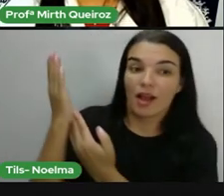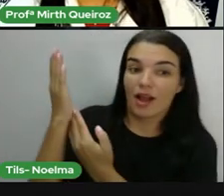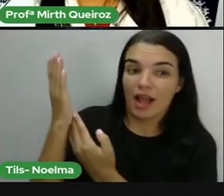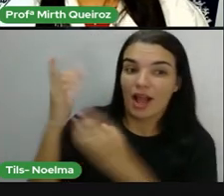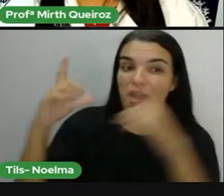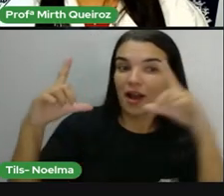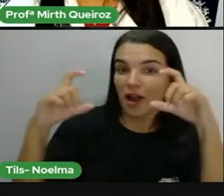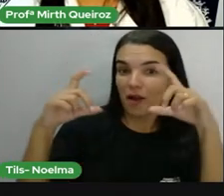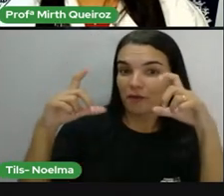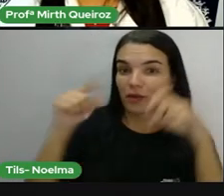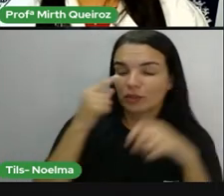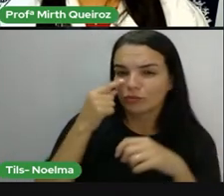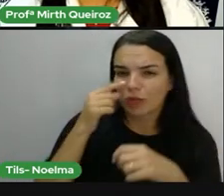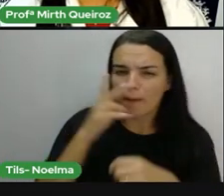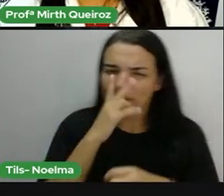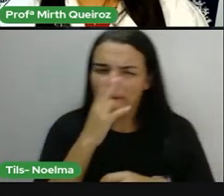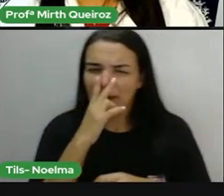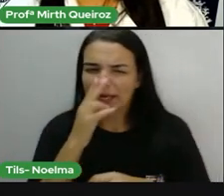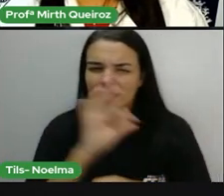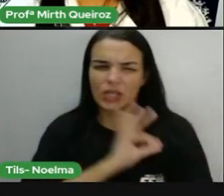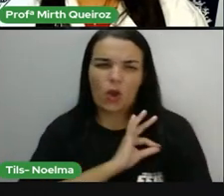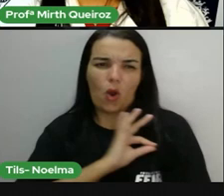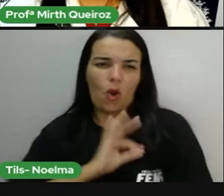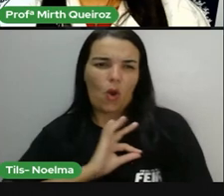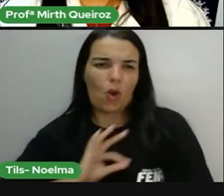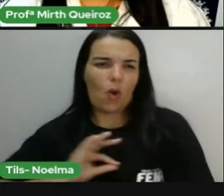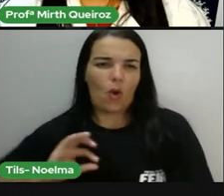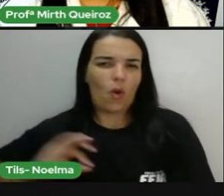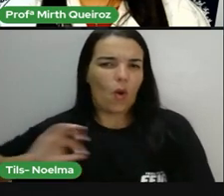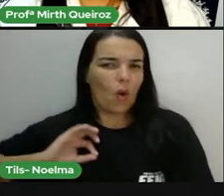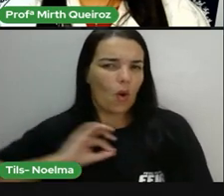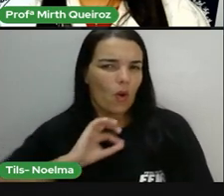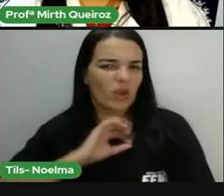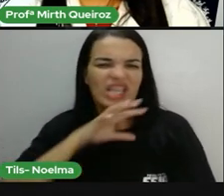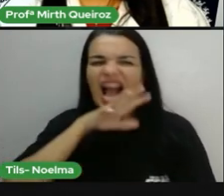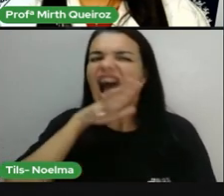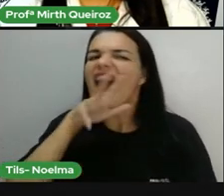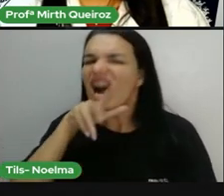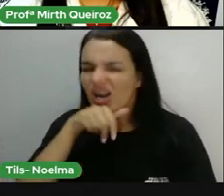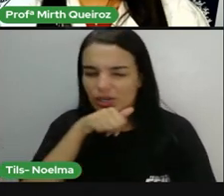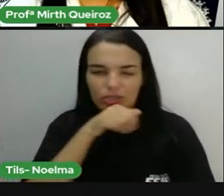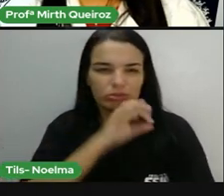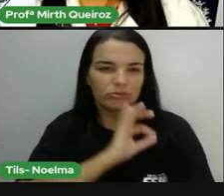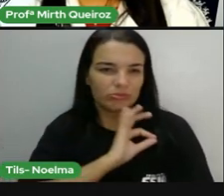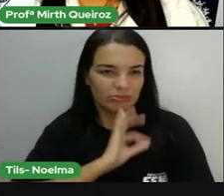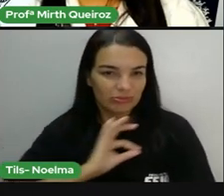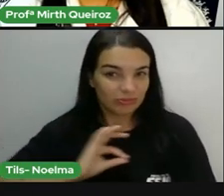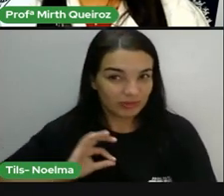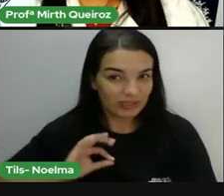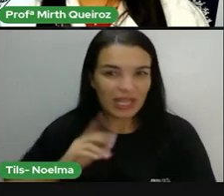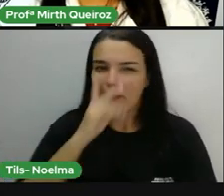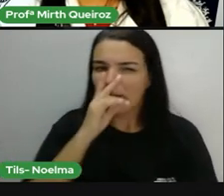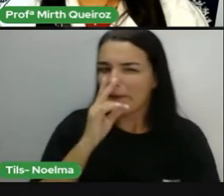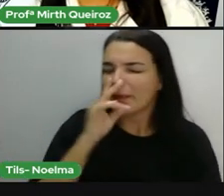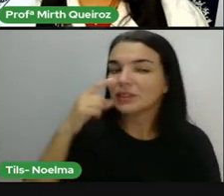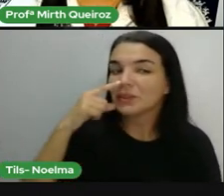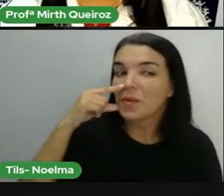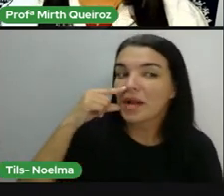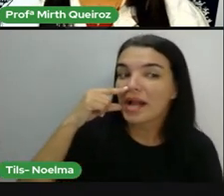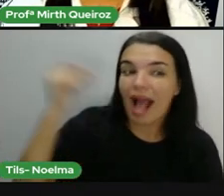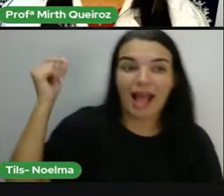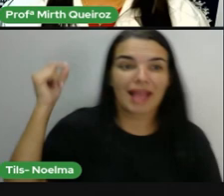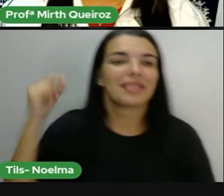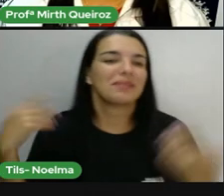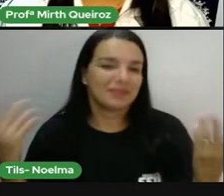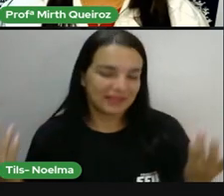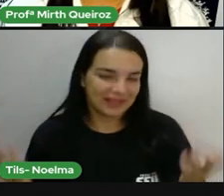observar que ela é uma mistura. Ela parece um... uma onça pintada, né? Um tigre. E ao